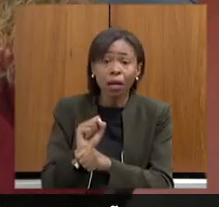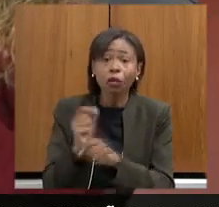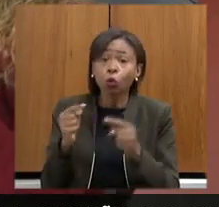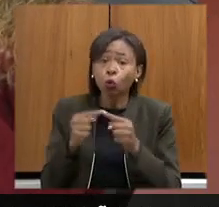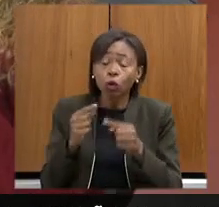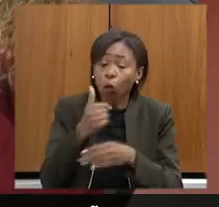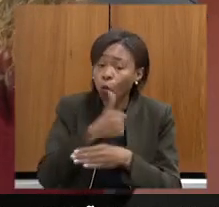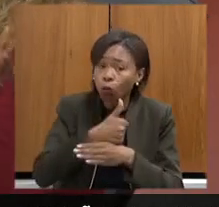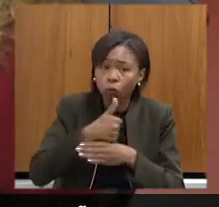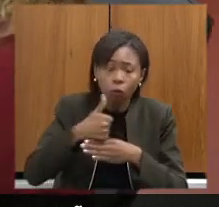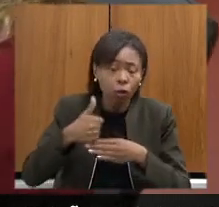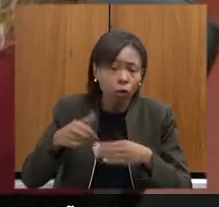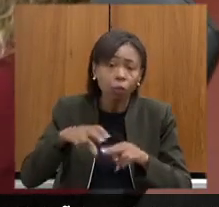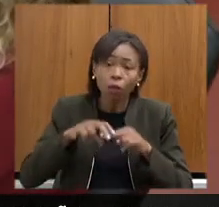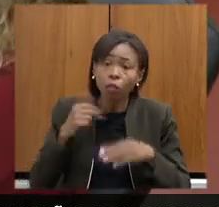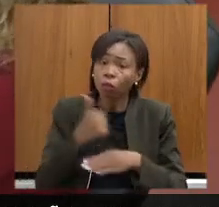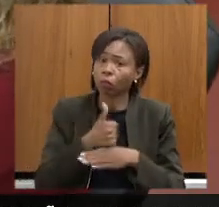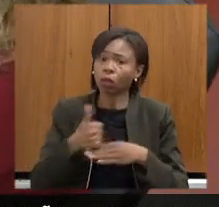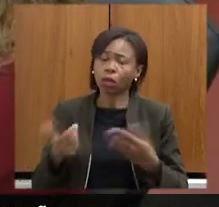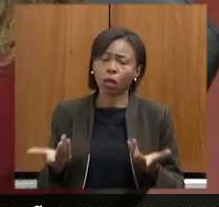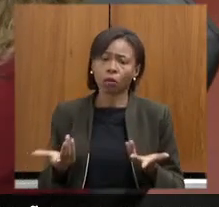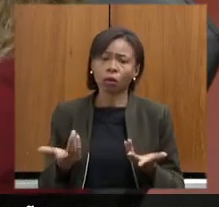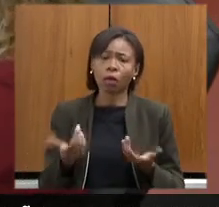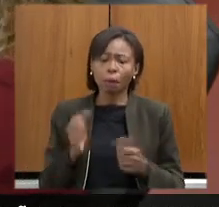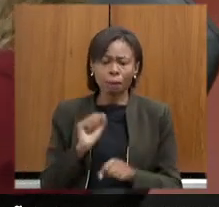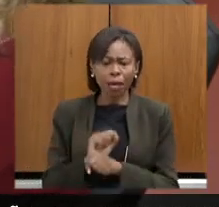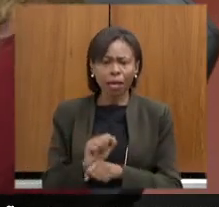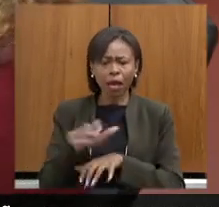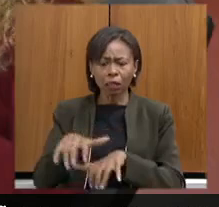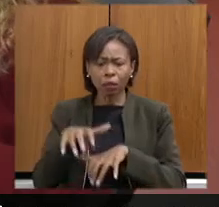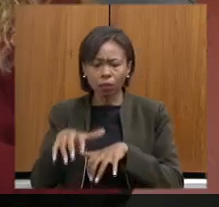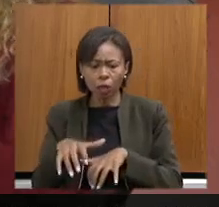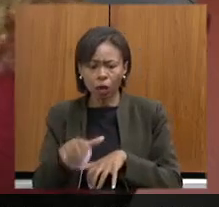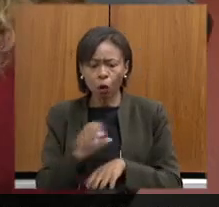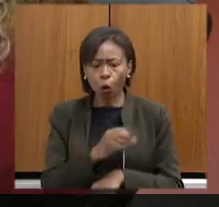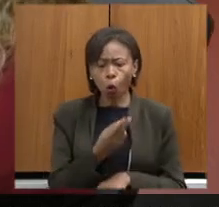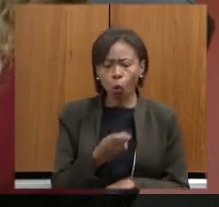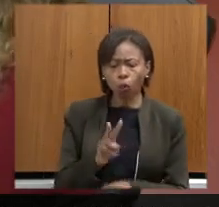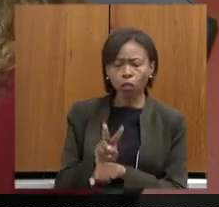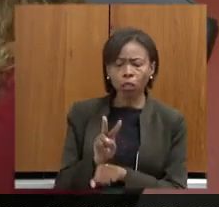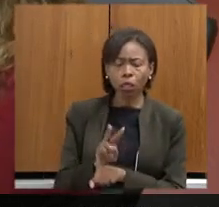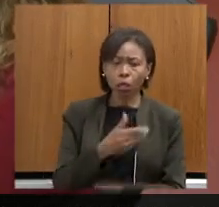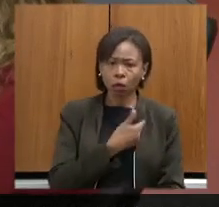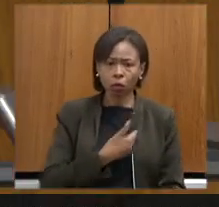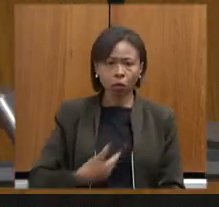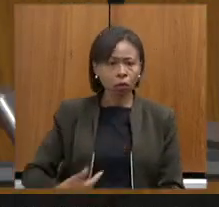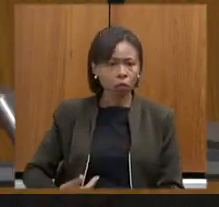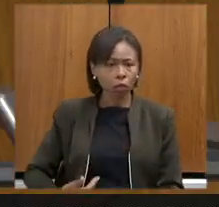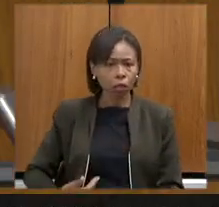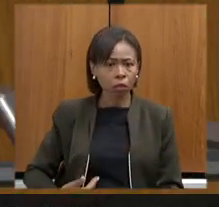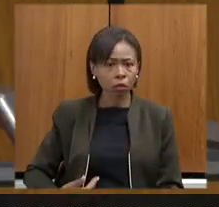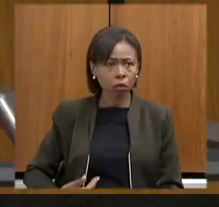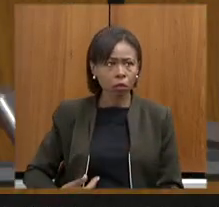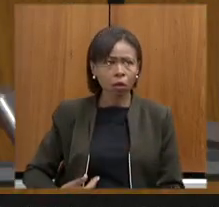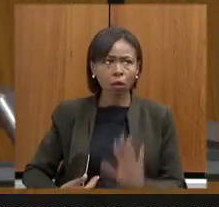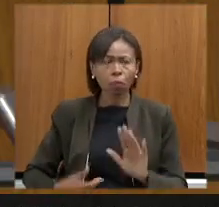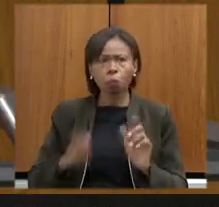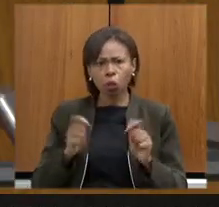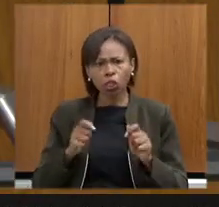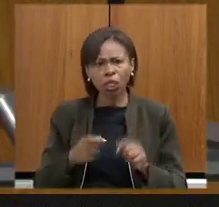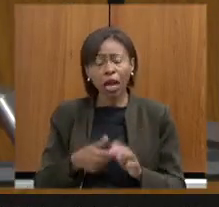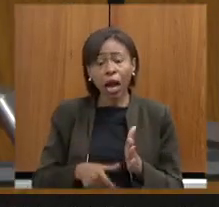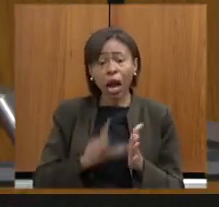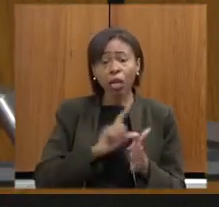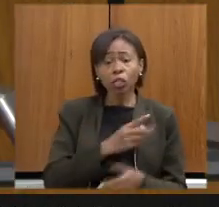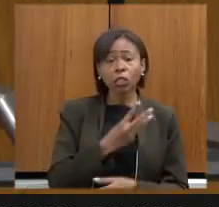licenciar a mineração e proteger o governo do estado pautou porque ele poderia ter pautado antes do dia 30 de abril a